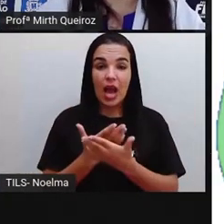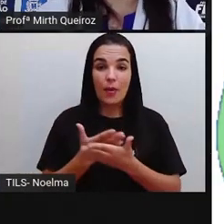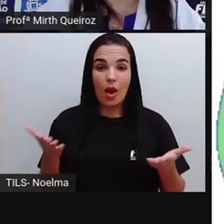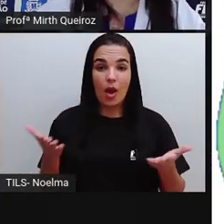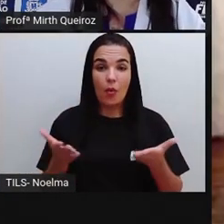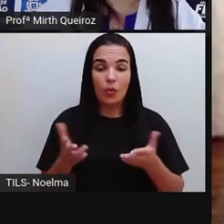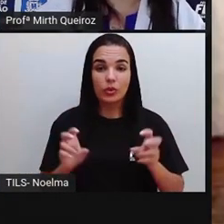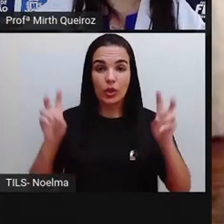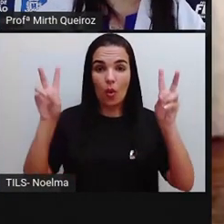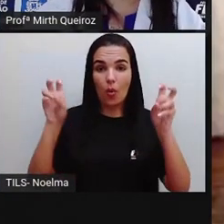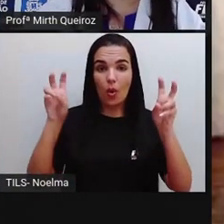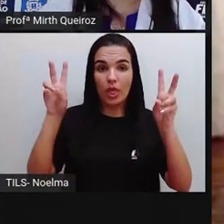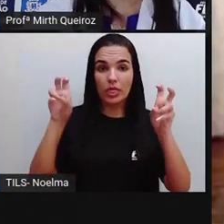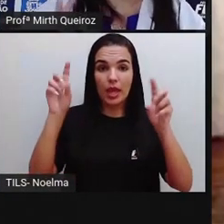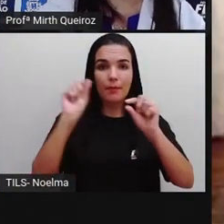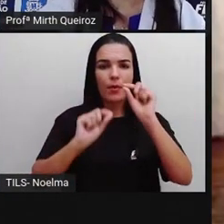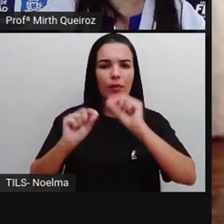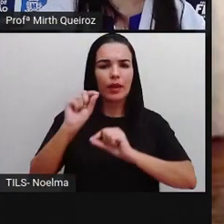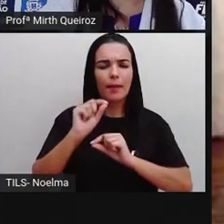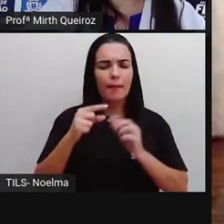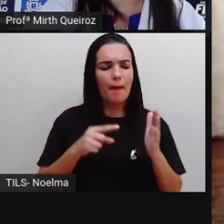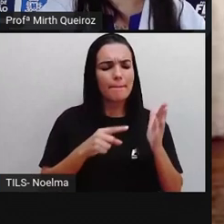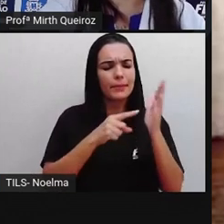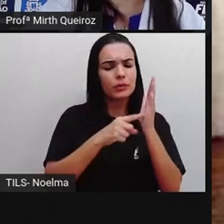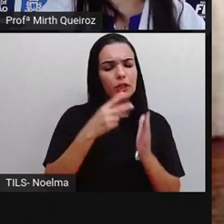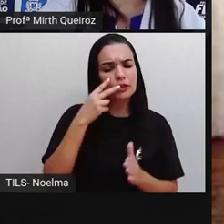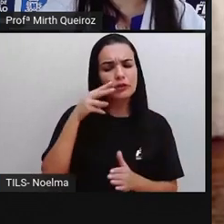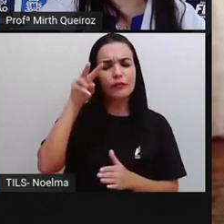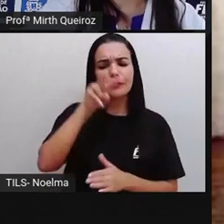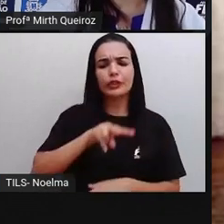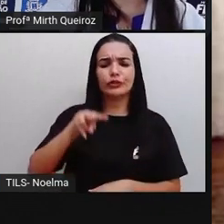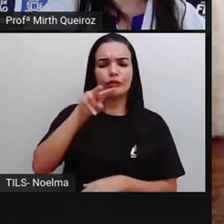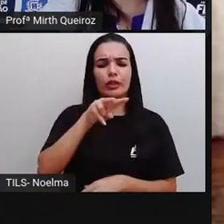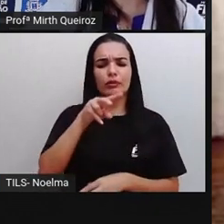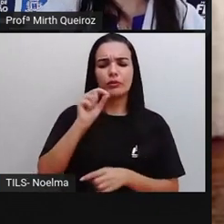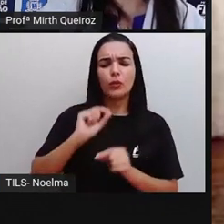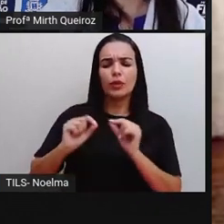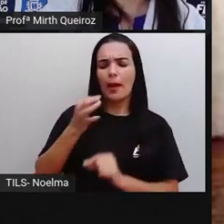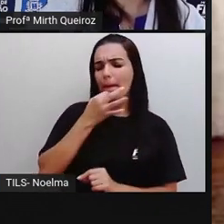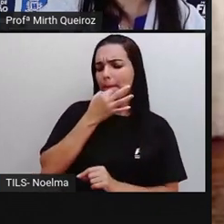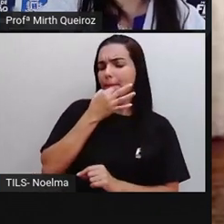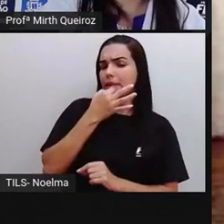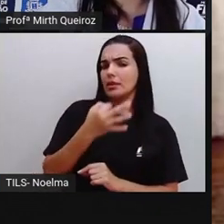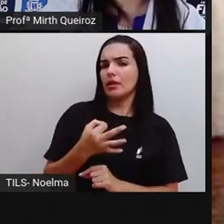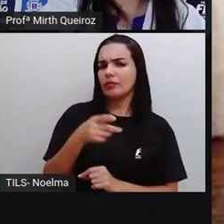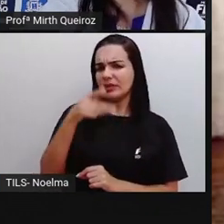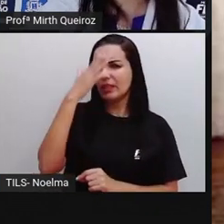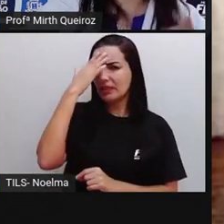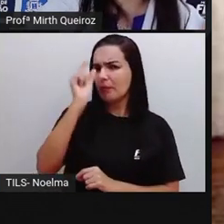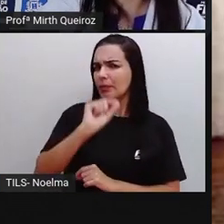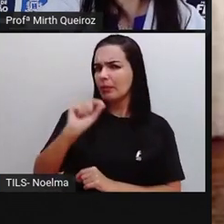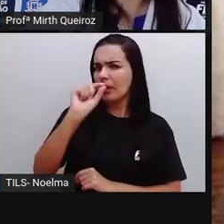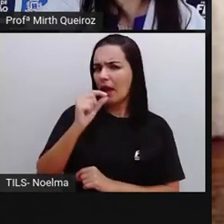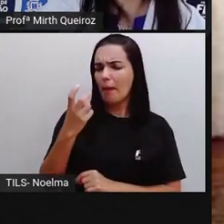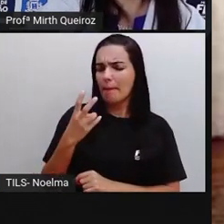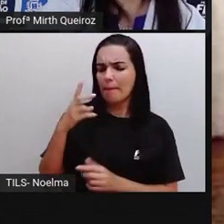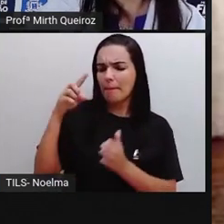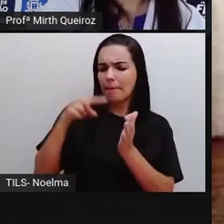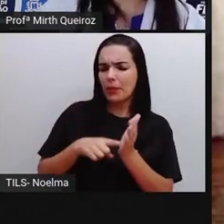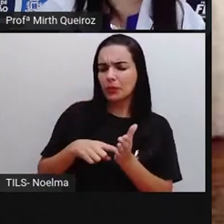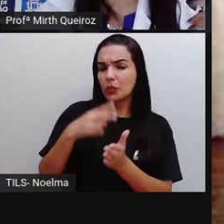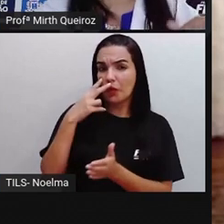hoje nós falaremos sobre pontos de vista. Vocês sabem o que seria isso, pontos de vista?